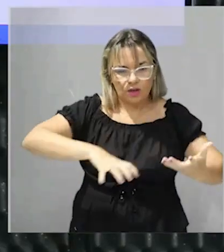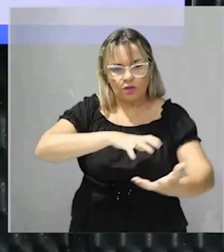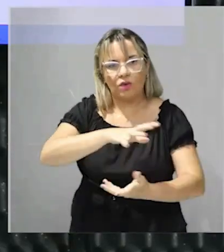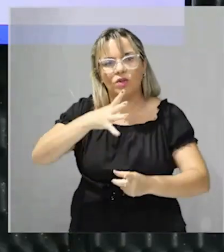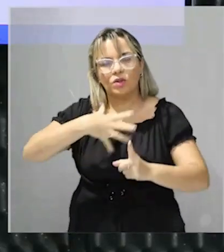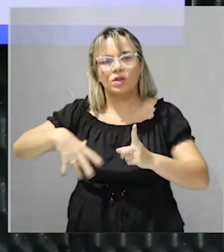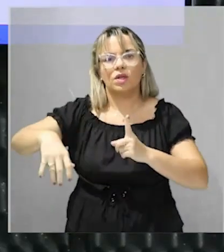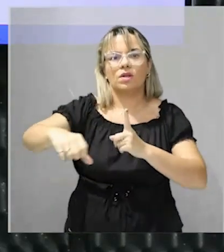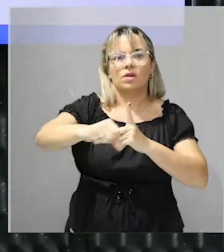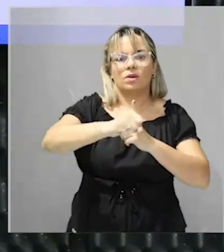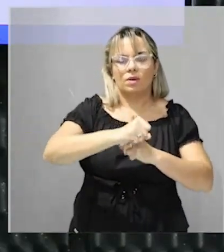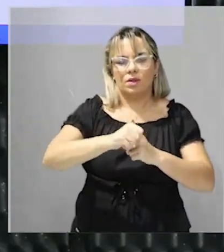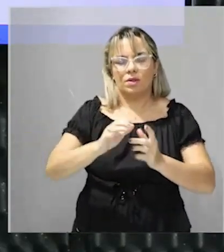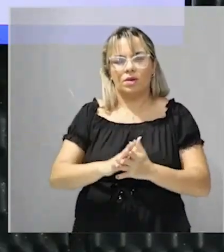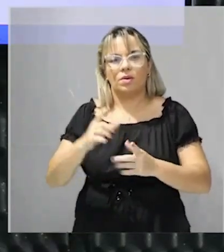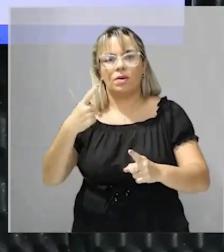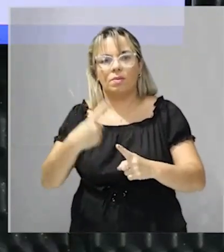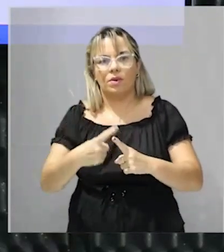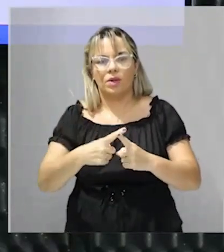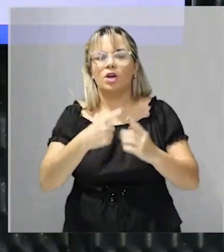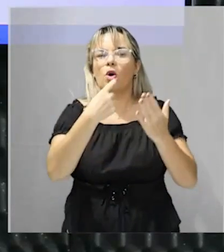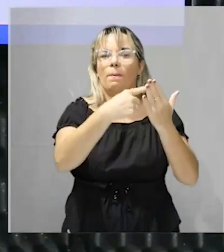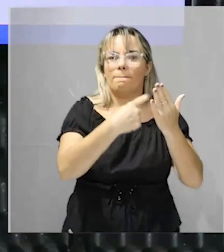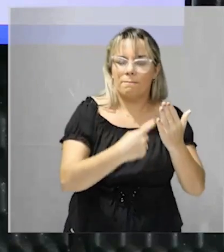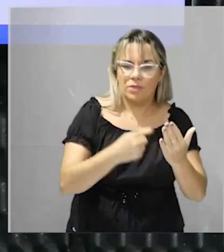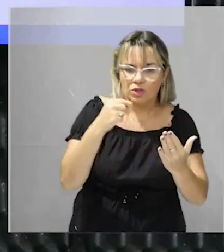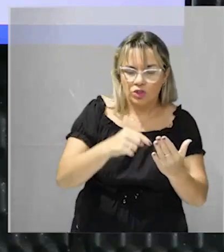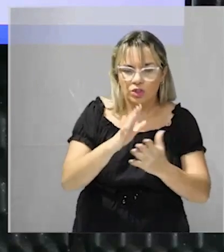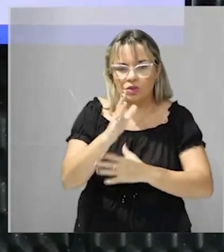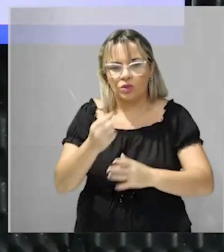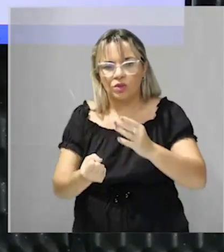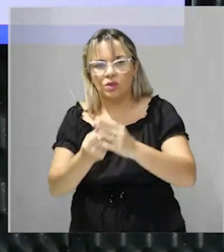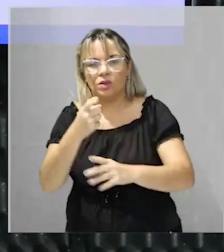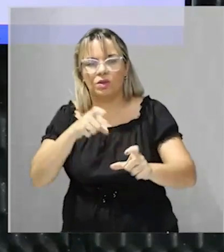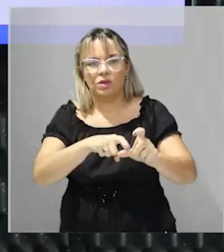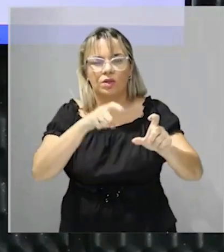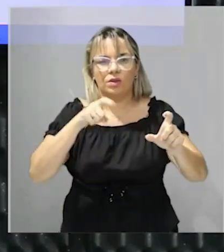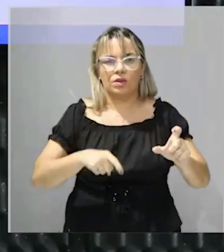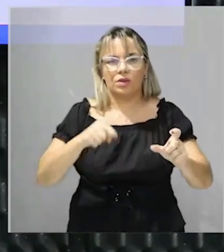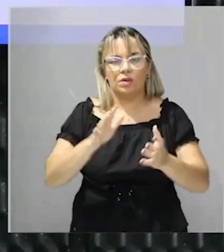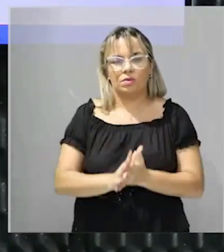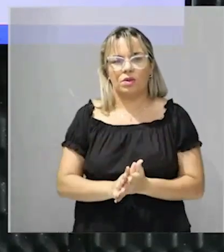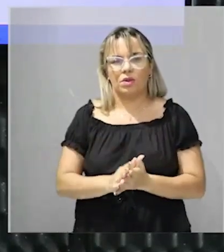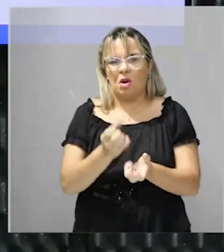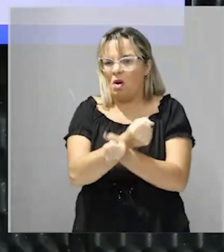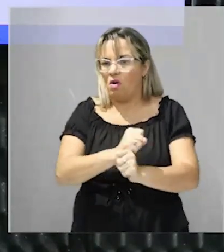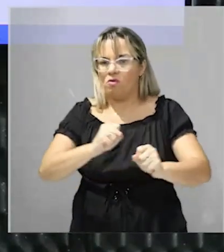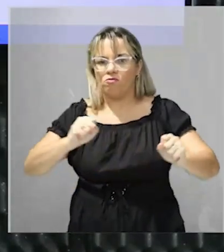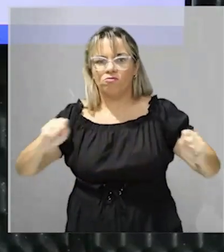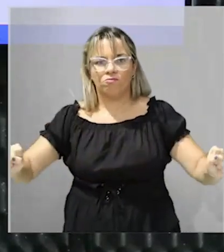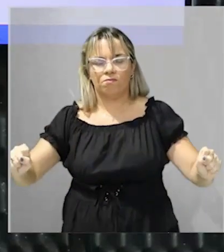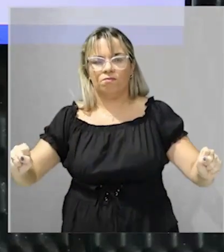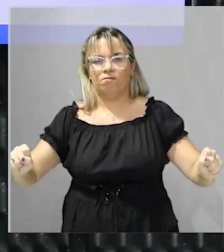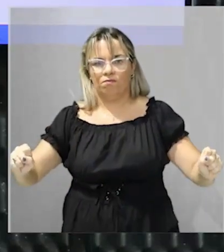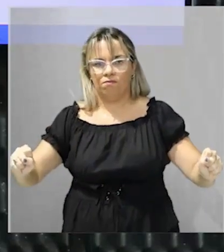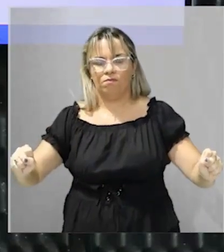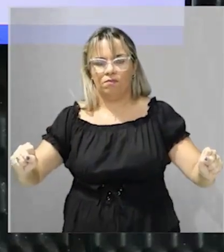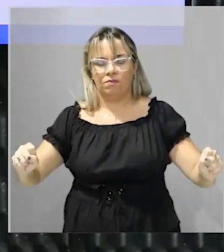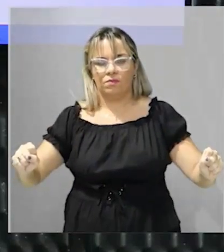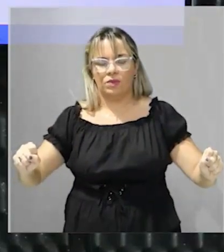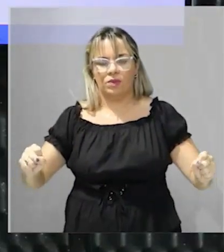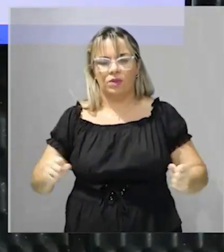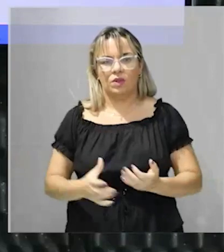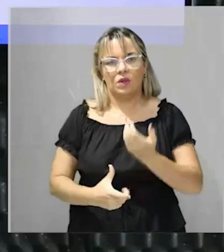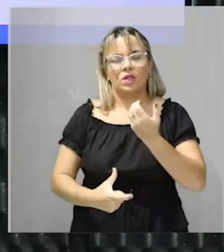porque o projeto de dependência que fala da abolição da escravidão que